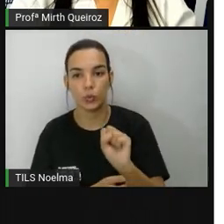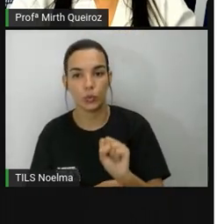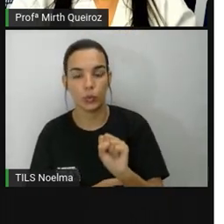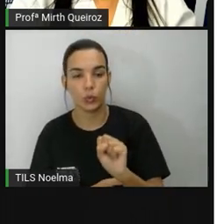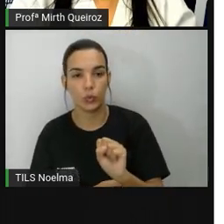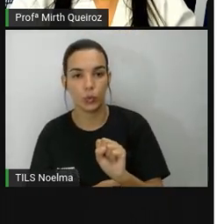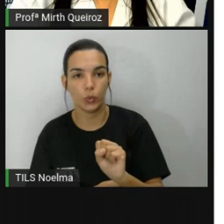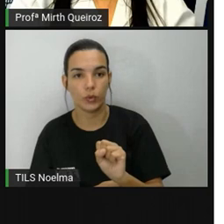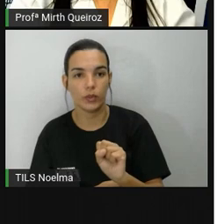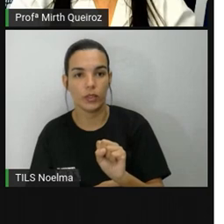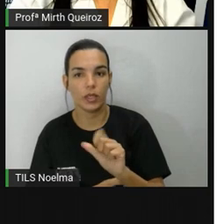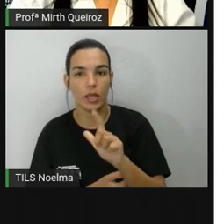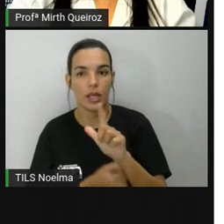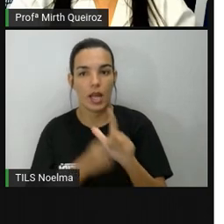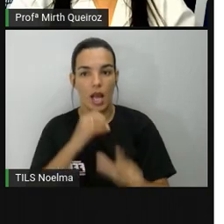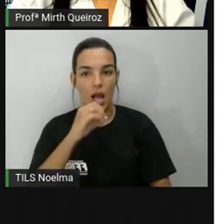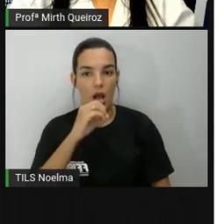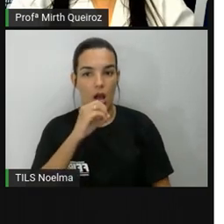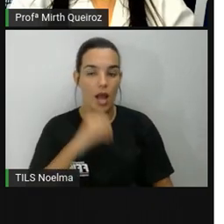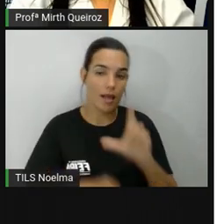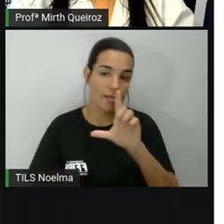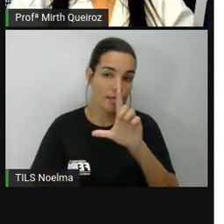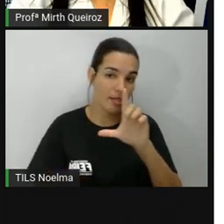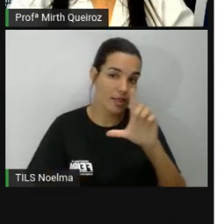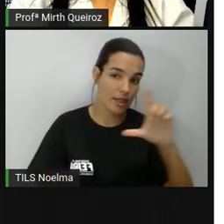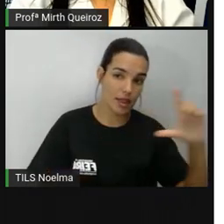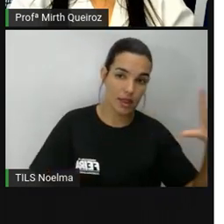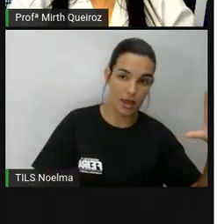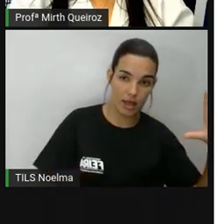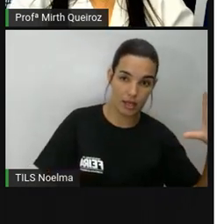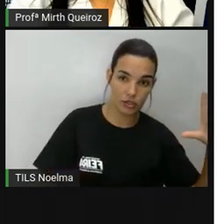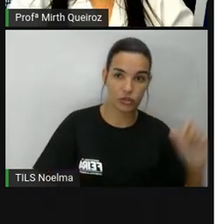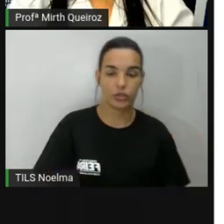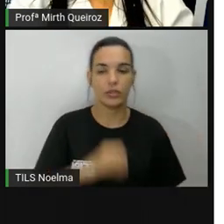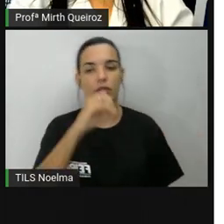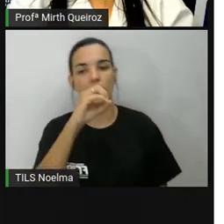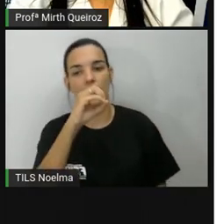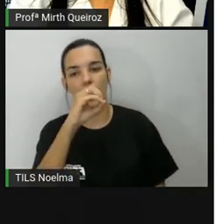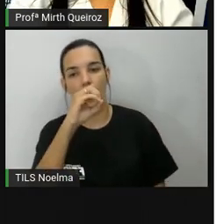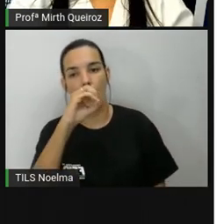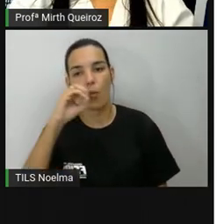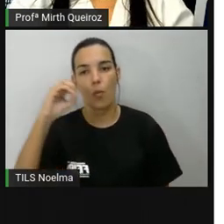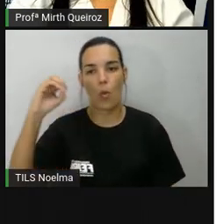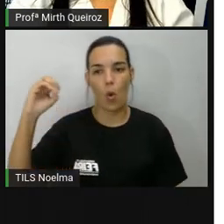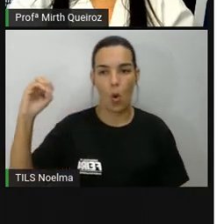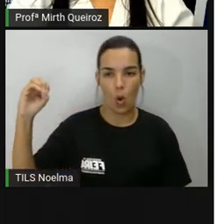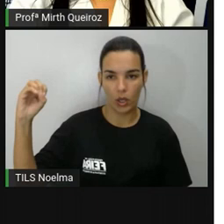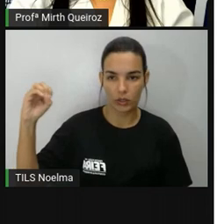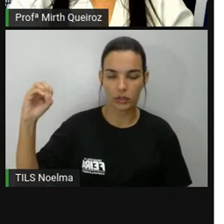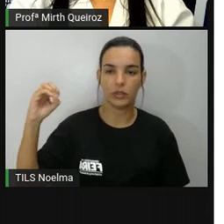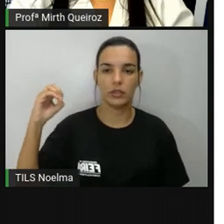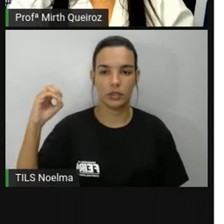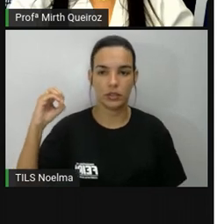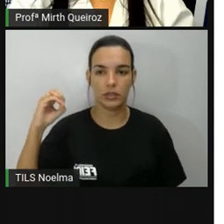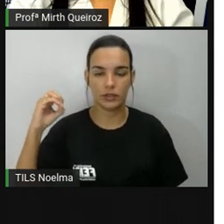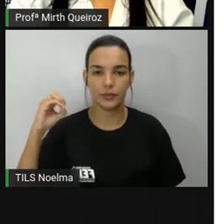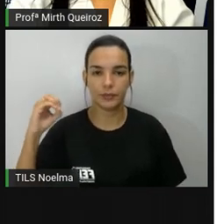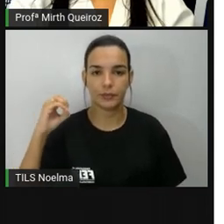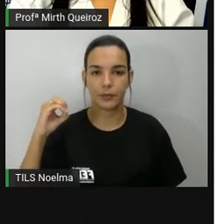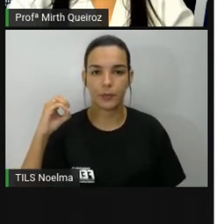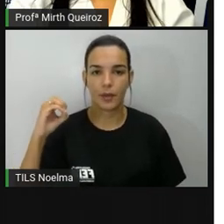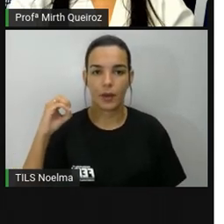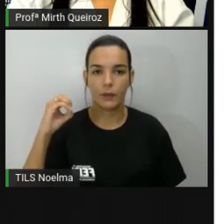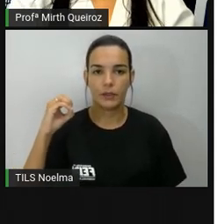embaixo, à direita o oeste ou leste, né? Que é onde o sol nasce.